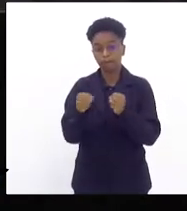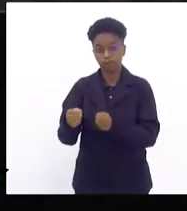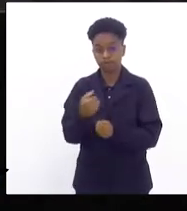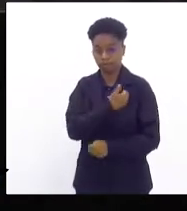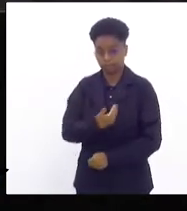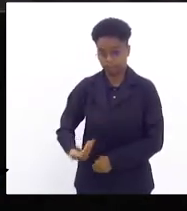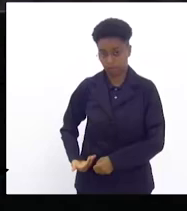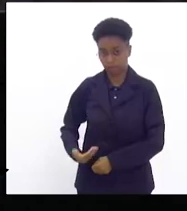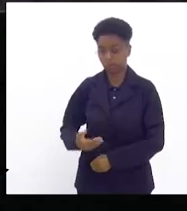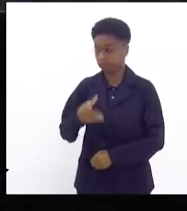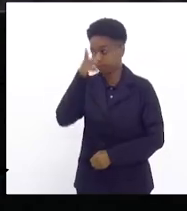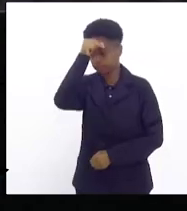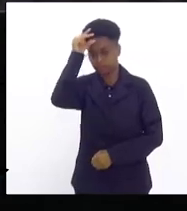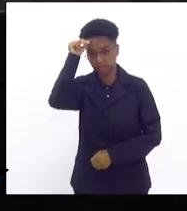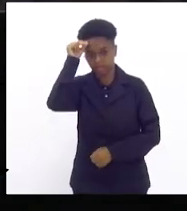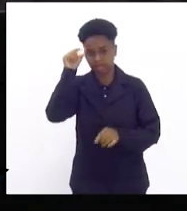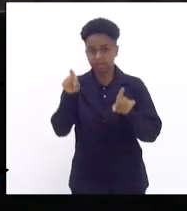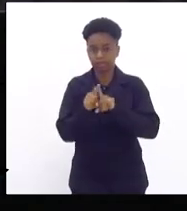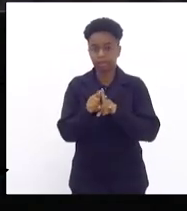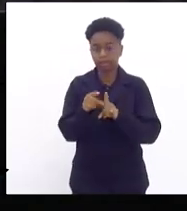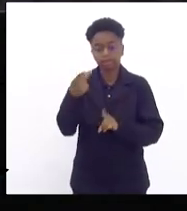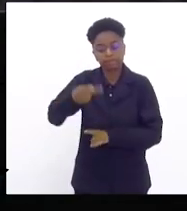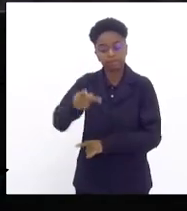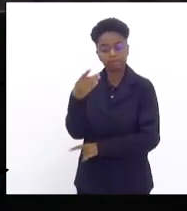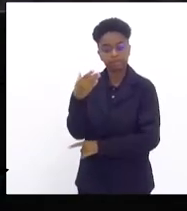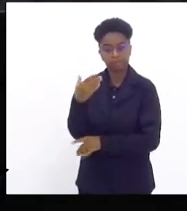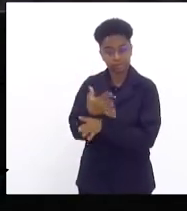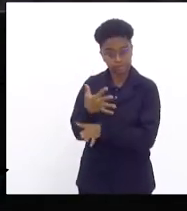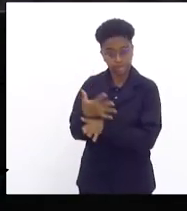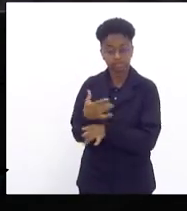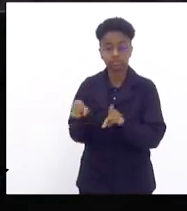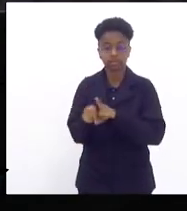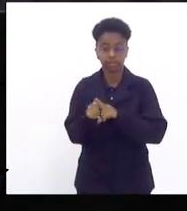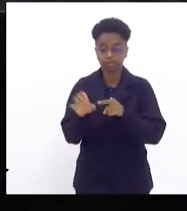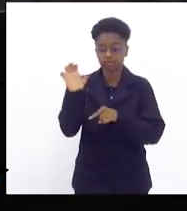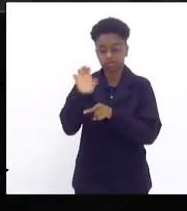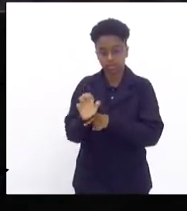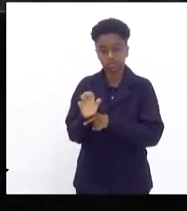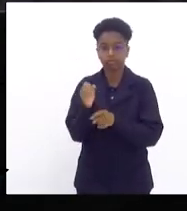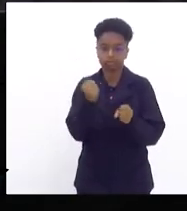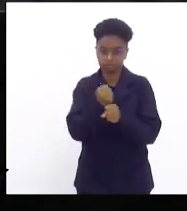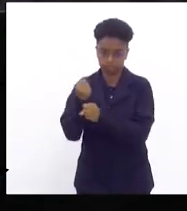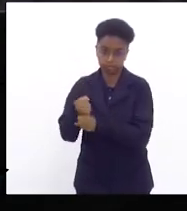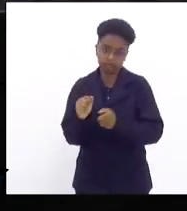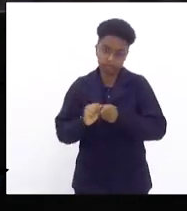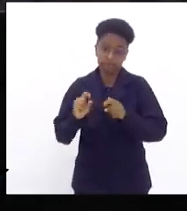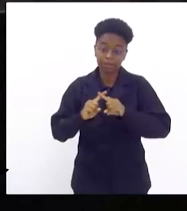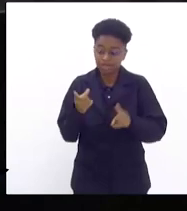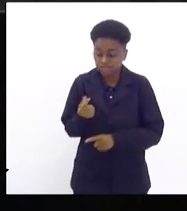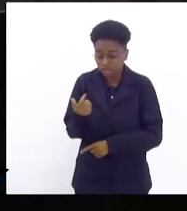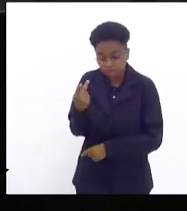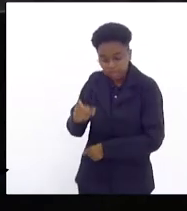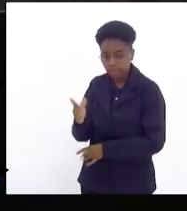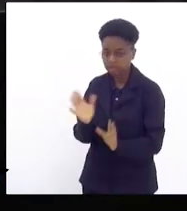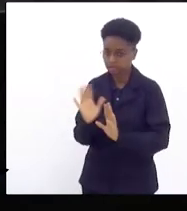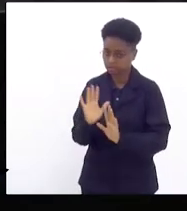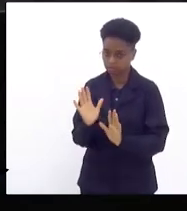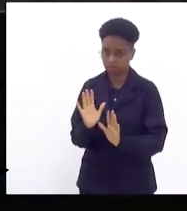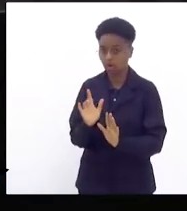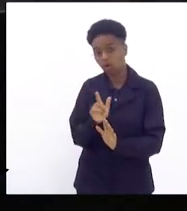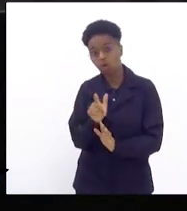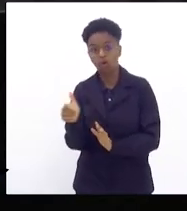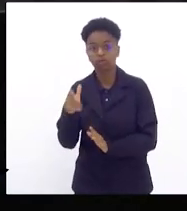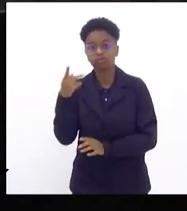municipal no caso município local ou próprio estado que o estado também realiza a obra mas não com o dinheiro dele com o dinheiro da fonte do